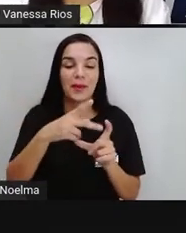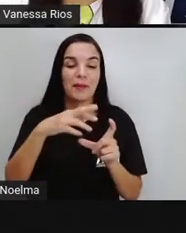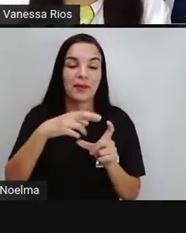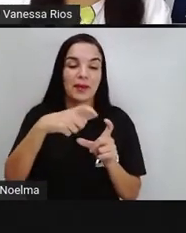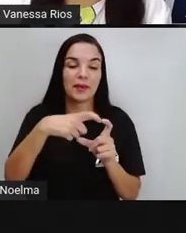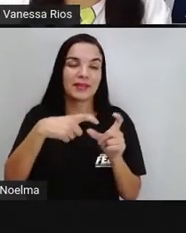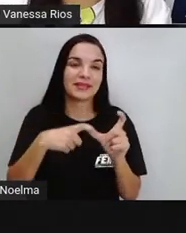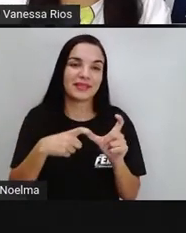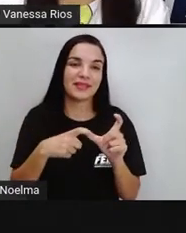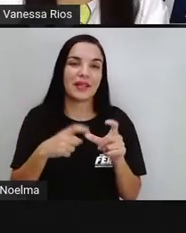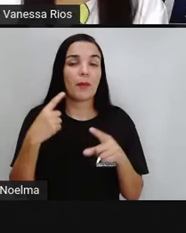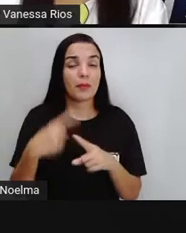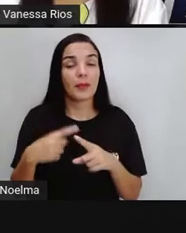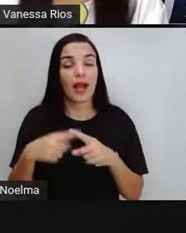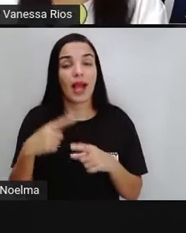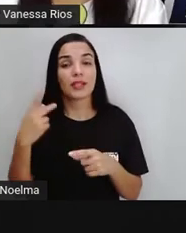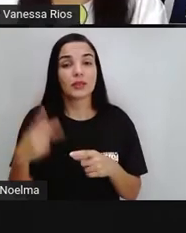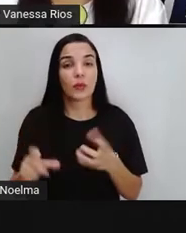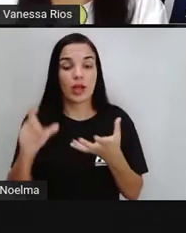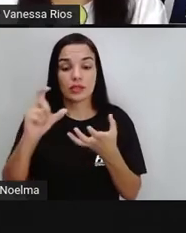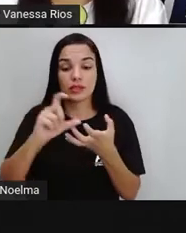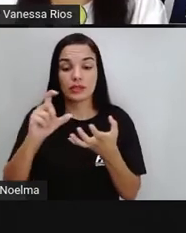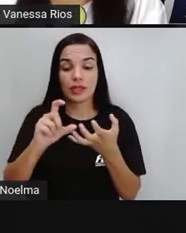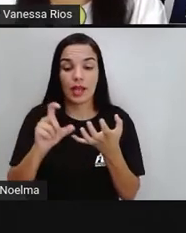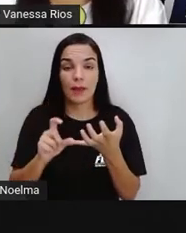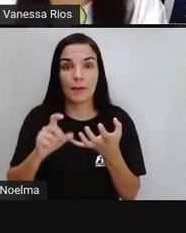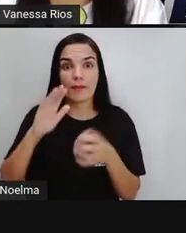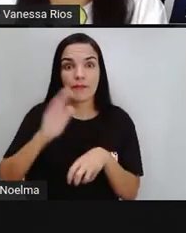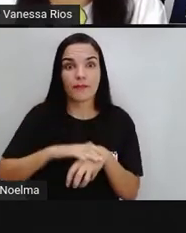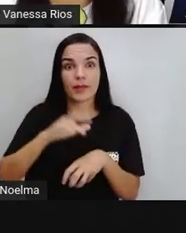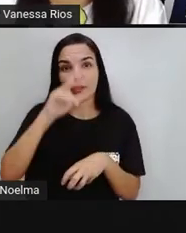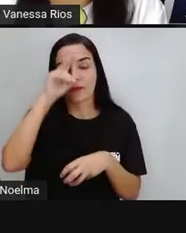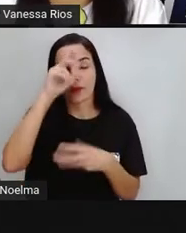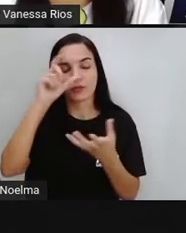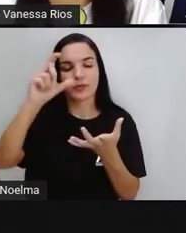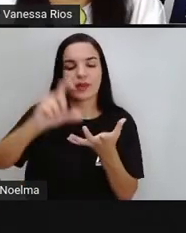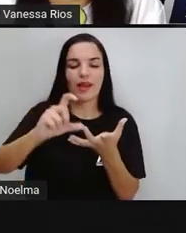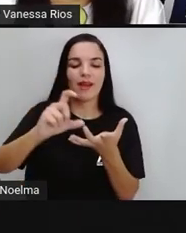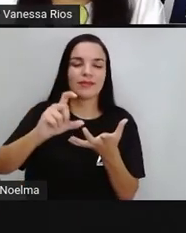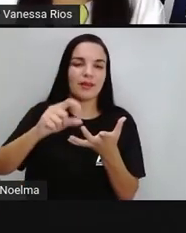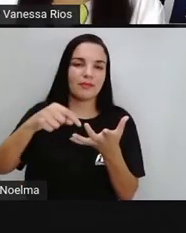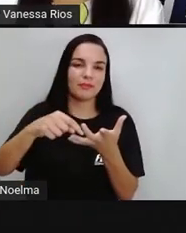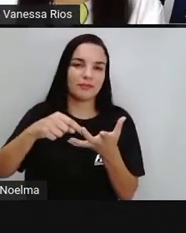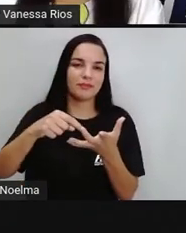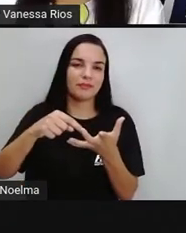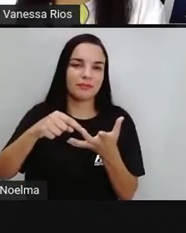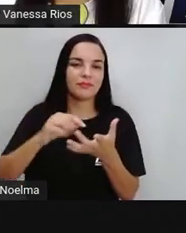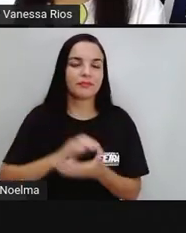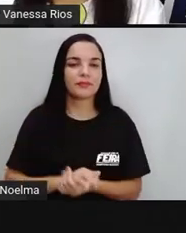-paroxítona, porque a sua sílaba tônica é a antepenúltima sílaba.